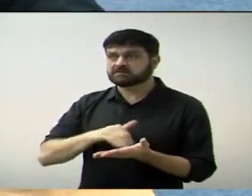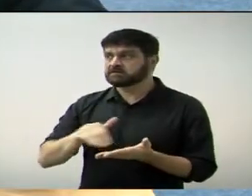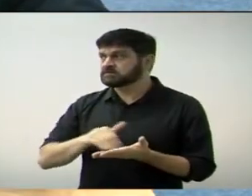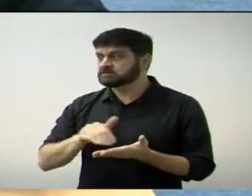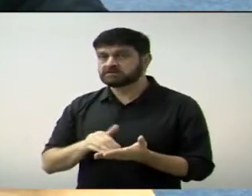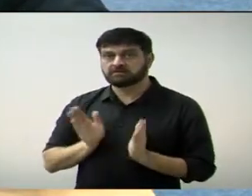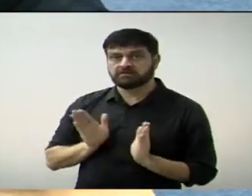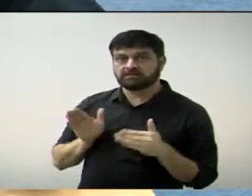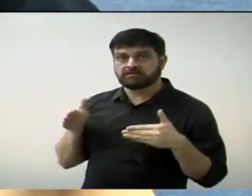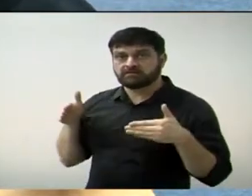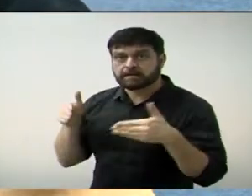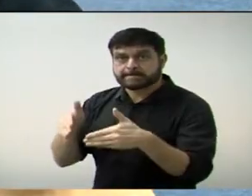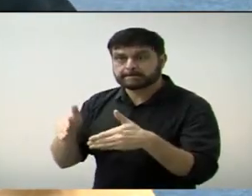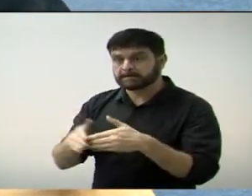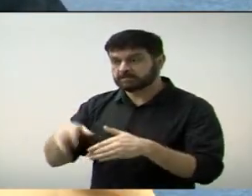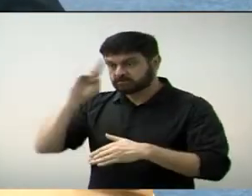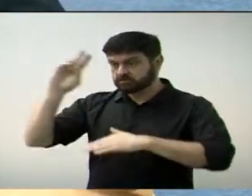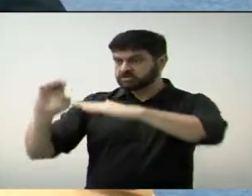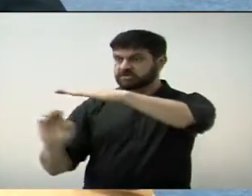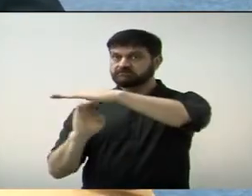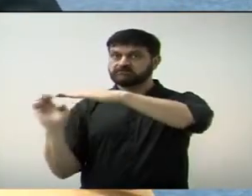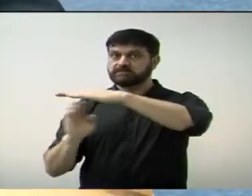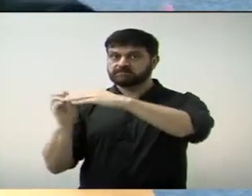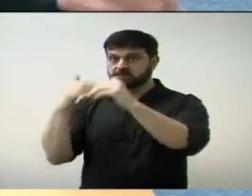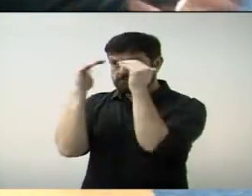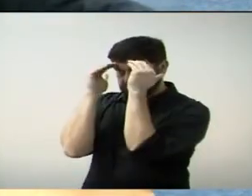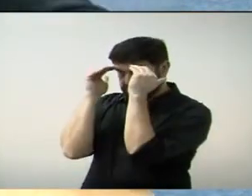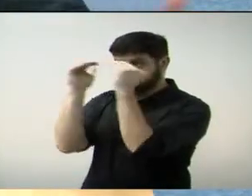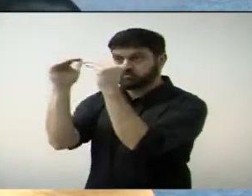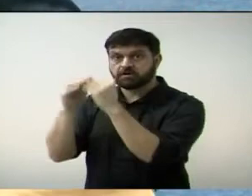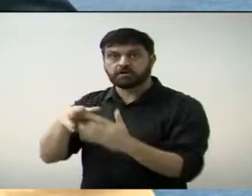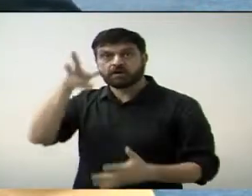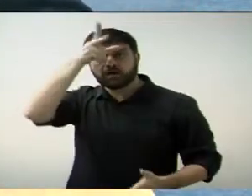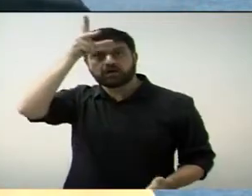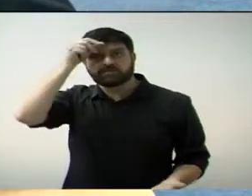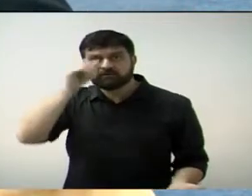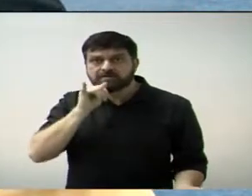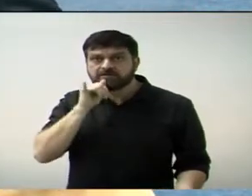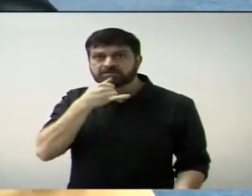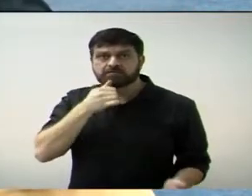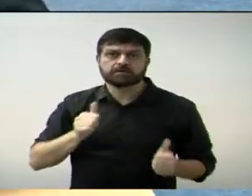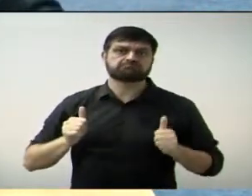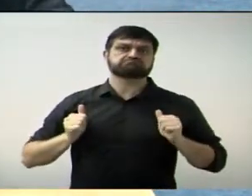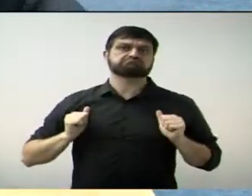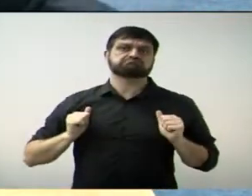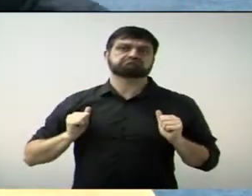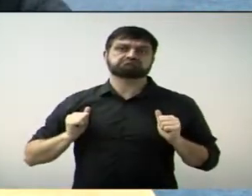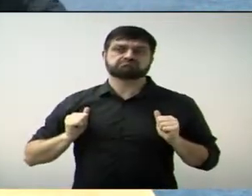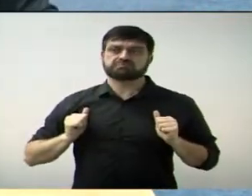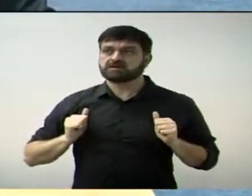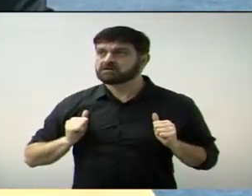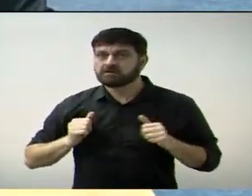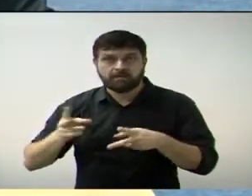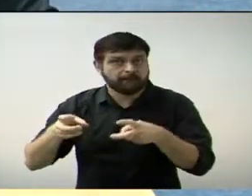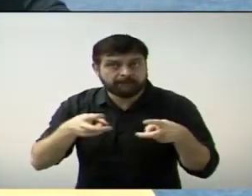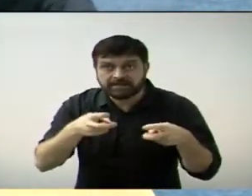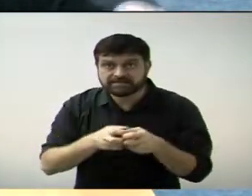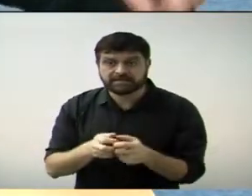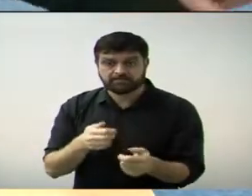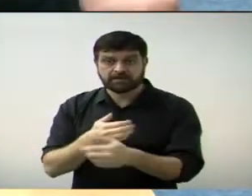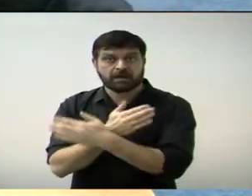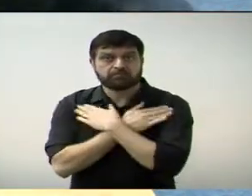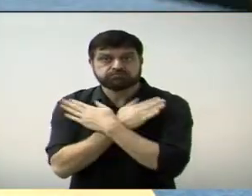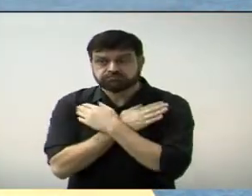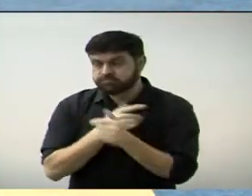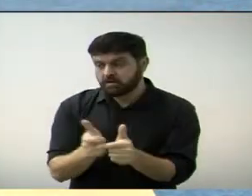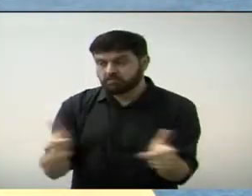voltado ao empreendedor, ao empresário, e o prefeito, infelizmente, omisso quanto ao desemprego na cidade. Então,